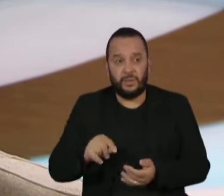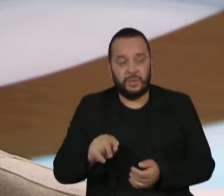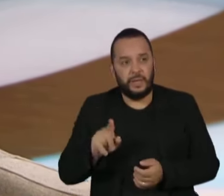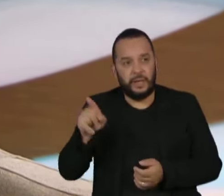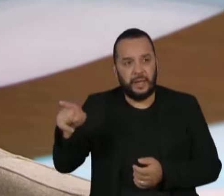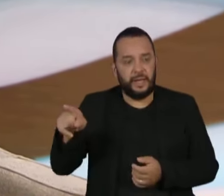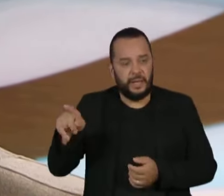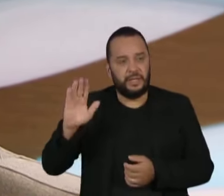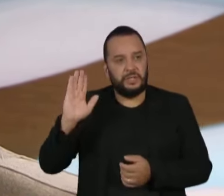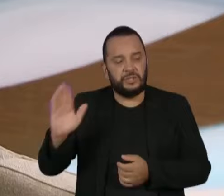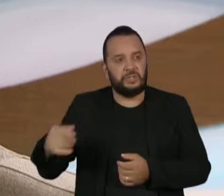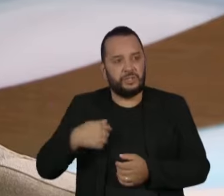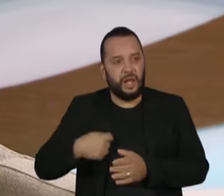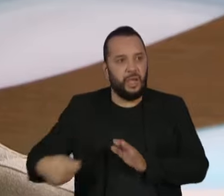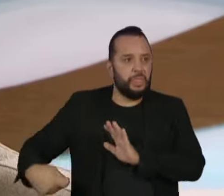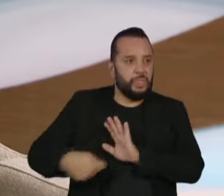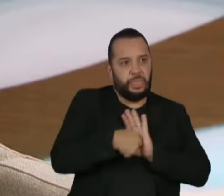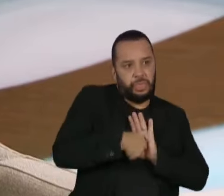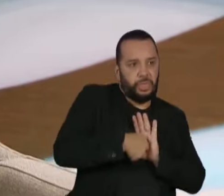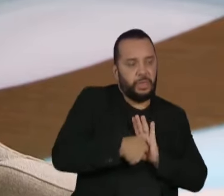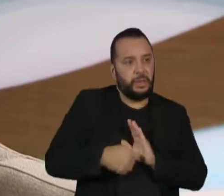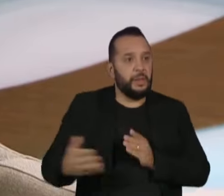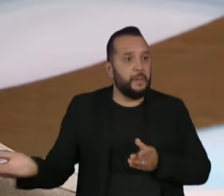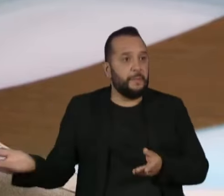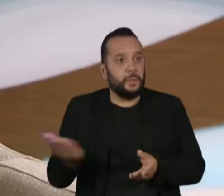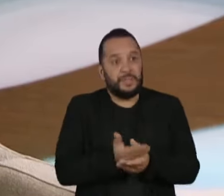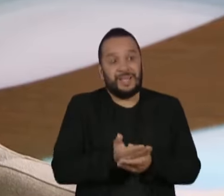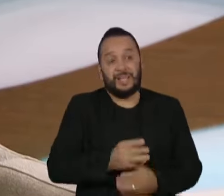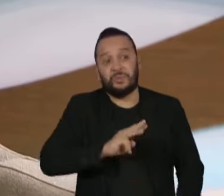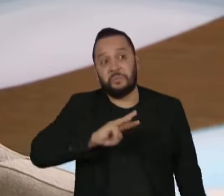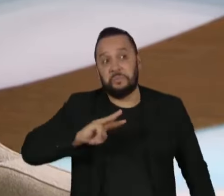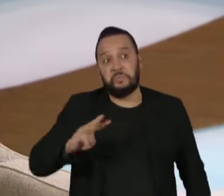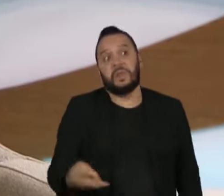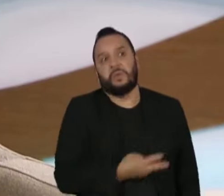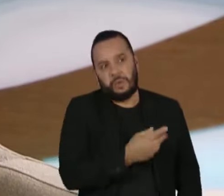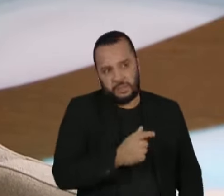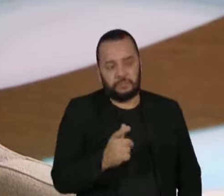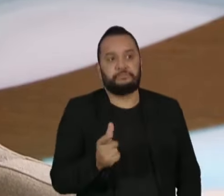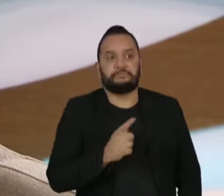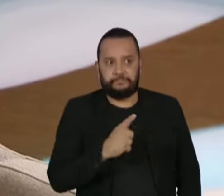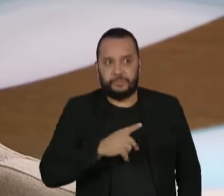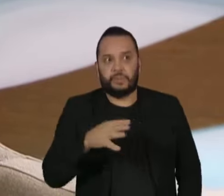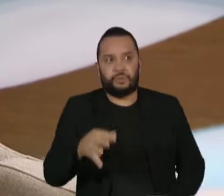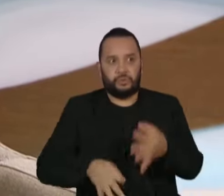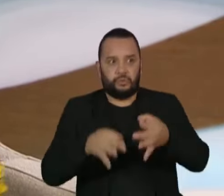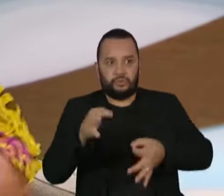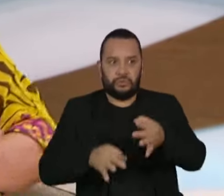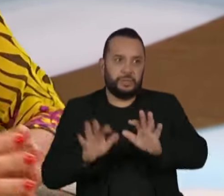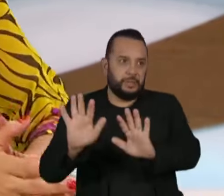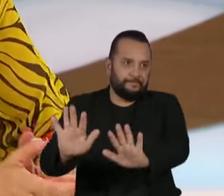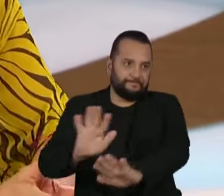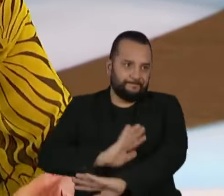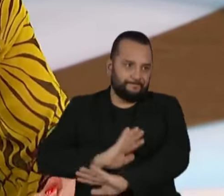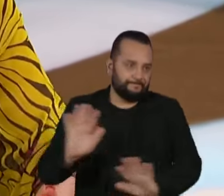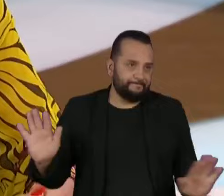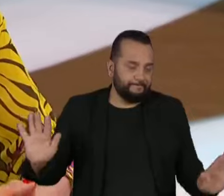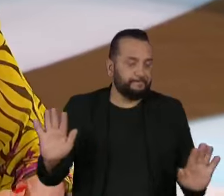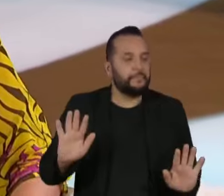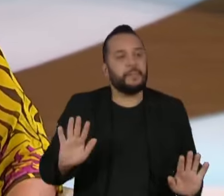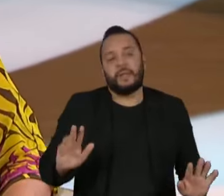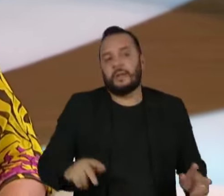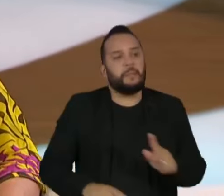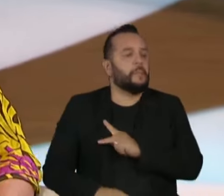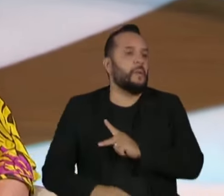e temos um processo de milhões, entendeu? Que ainda está em trâmite na justiça. Então, o que o